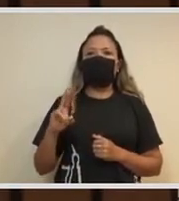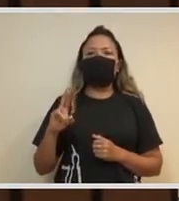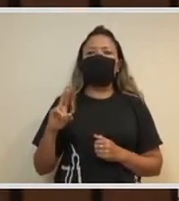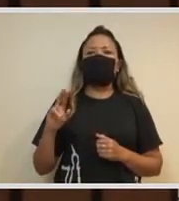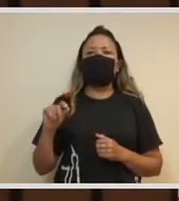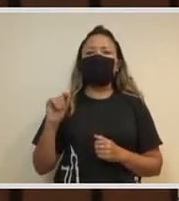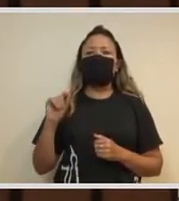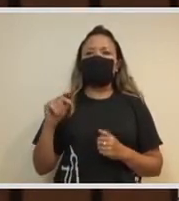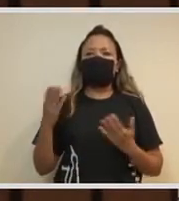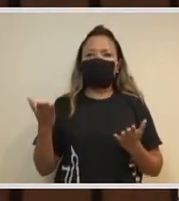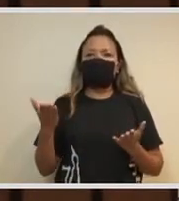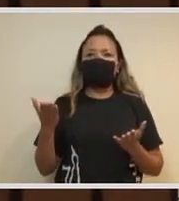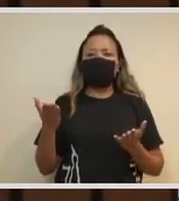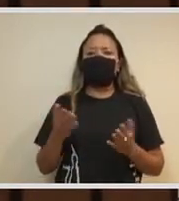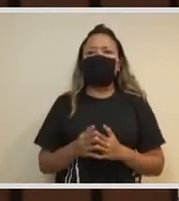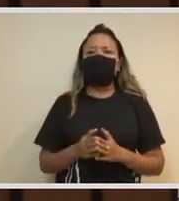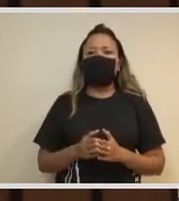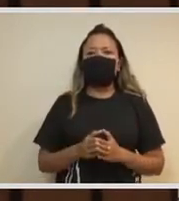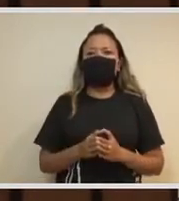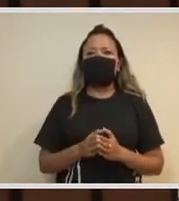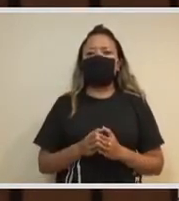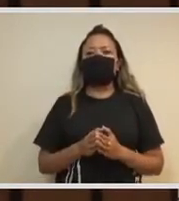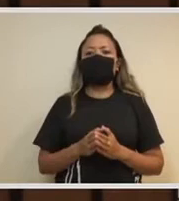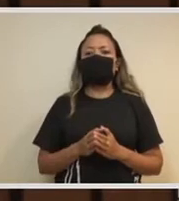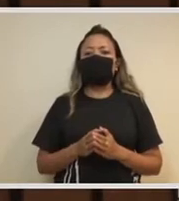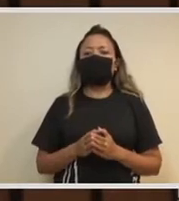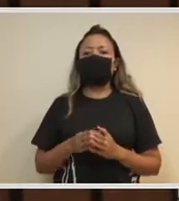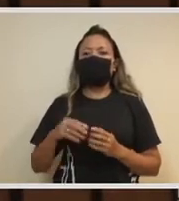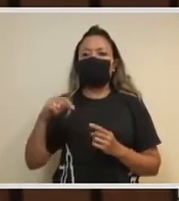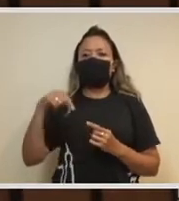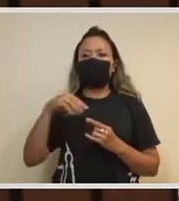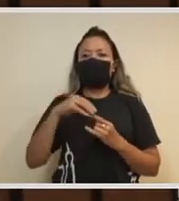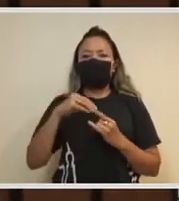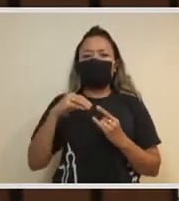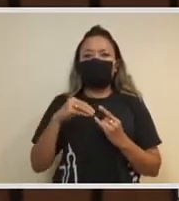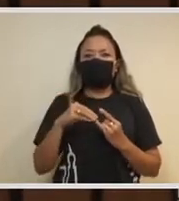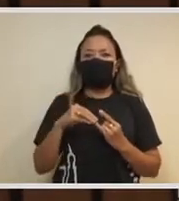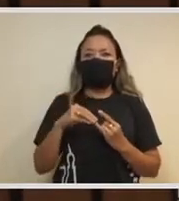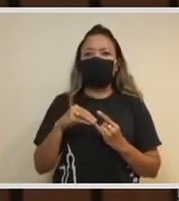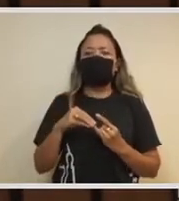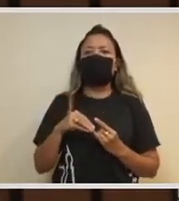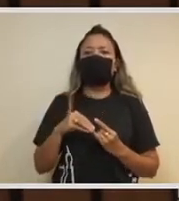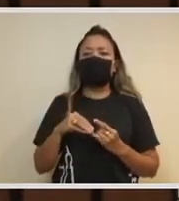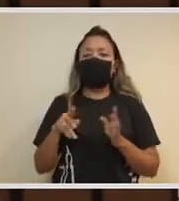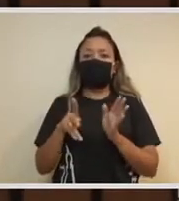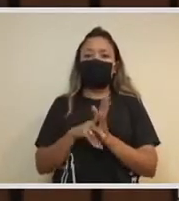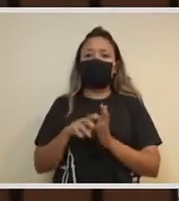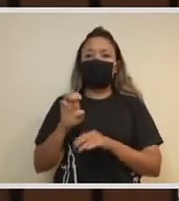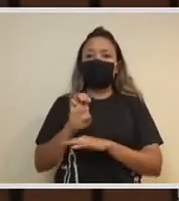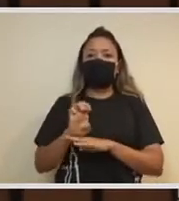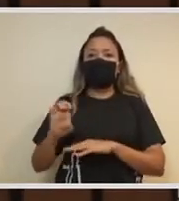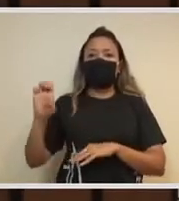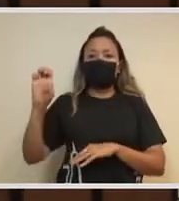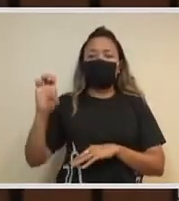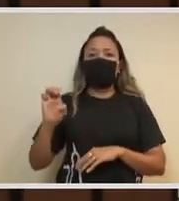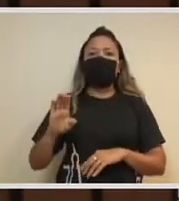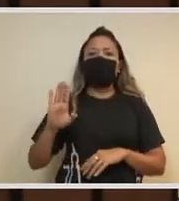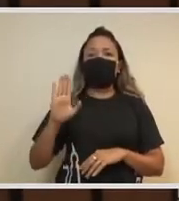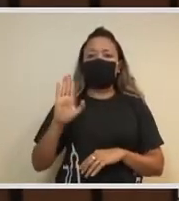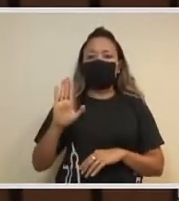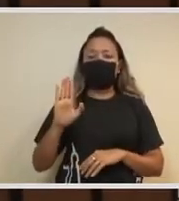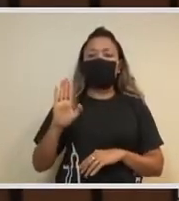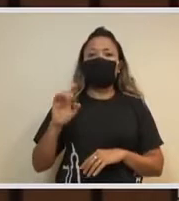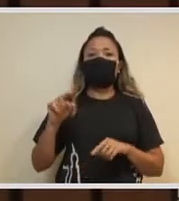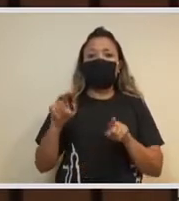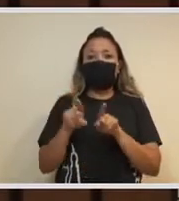expressa aquilo que eu comecionei no início, a Fiocruz como instituição estratégica de Estado, mas, ao mesmo tempo, como